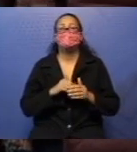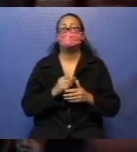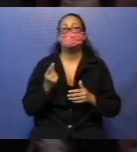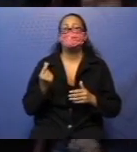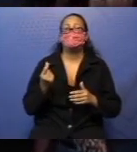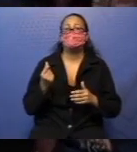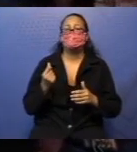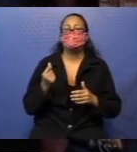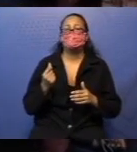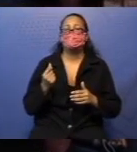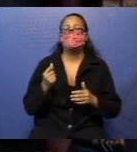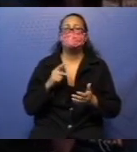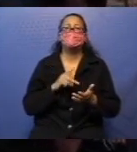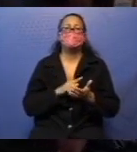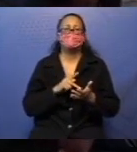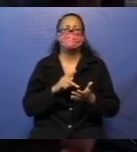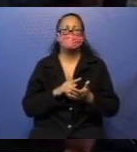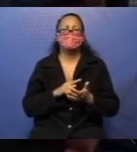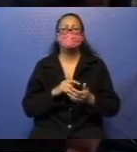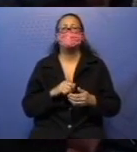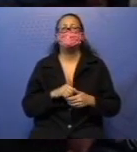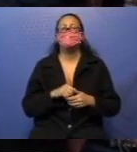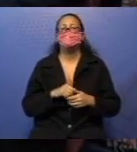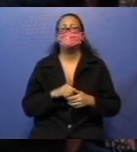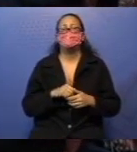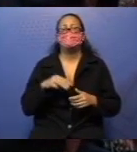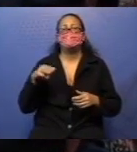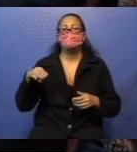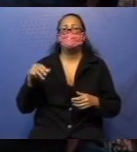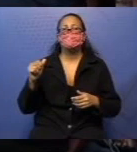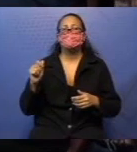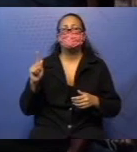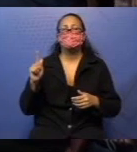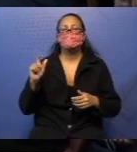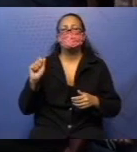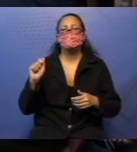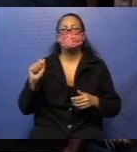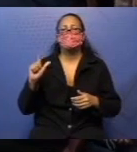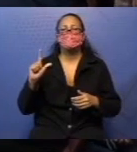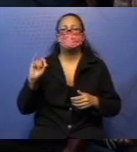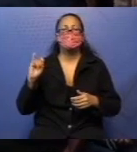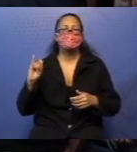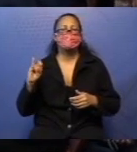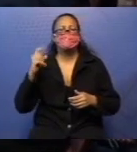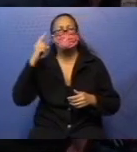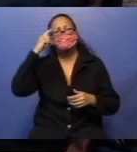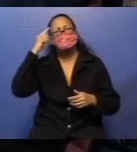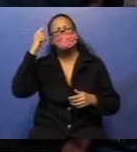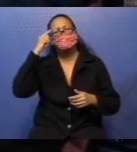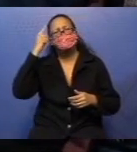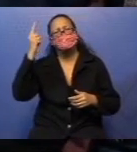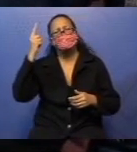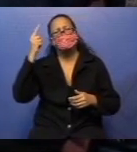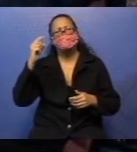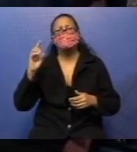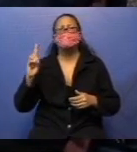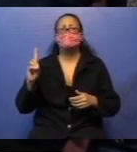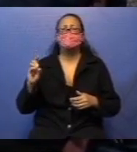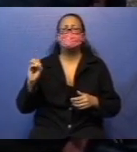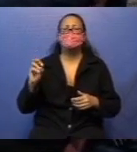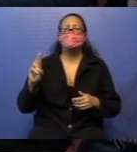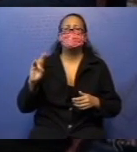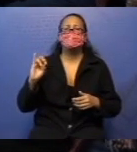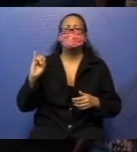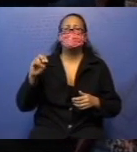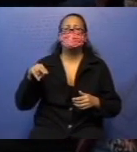aí, Mônica. Aí a Magali já pensa o que vai fazer com o dinheiro. Olha lá. A Dorinha também já pensa o que ela pode fazer se